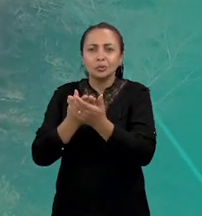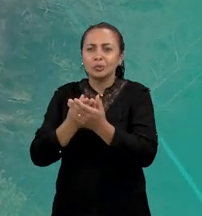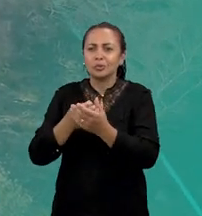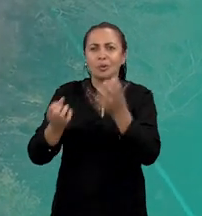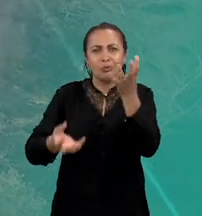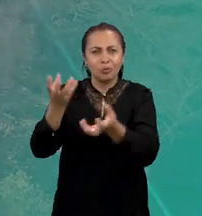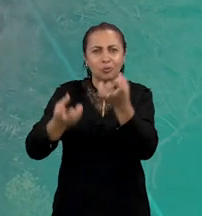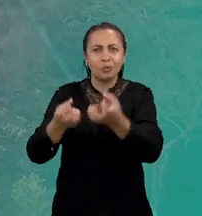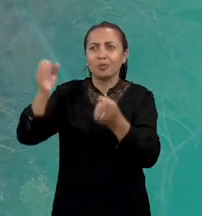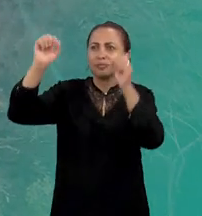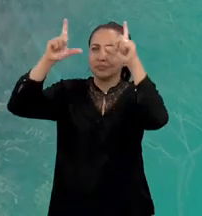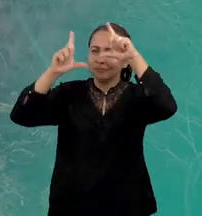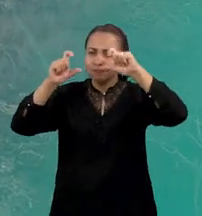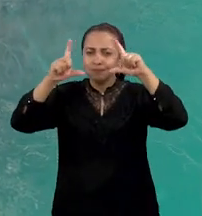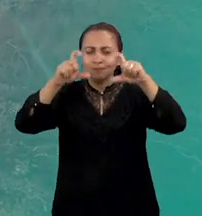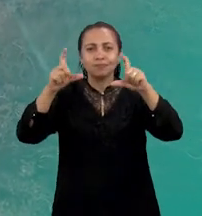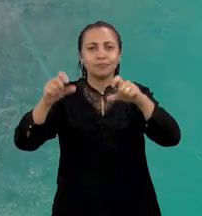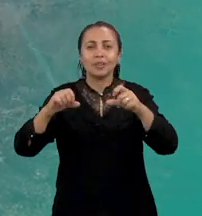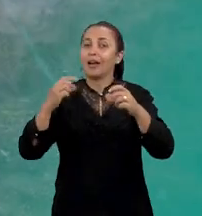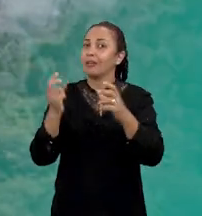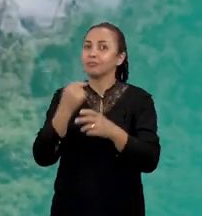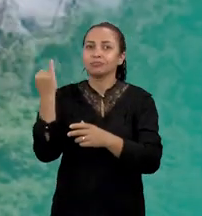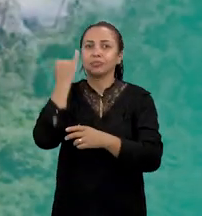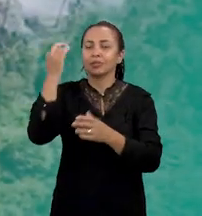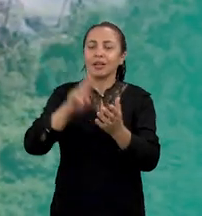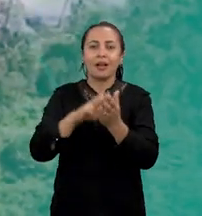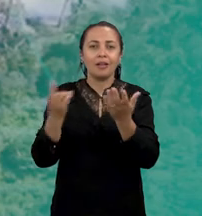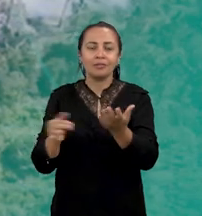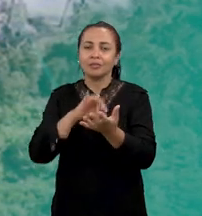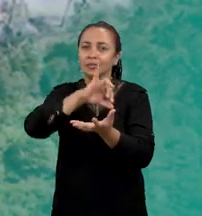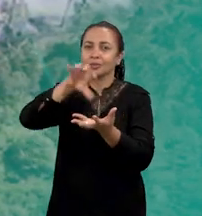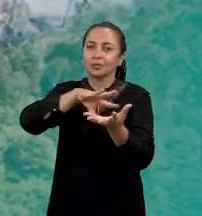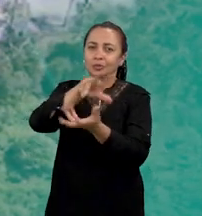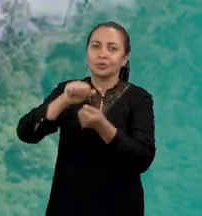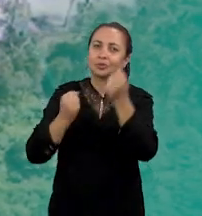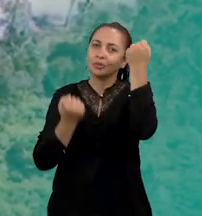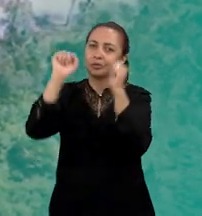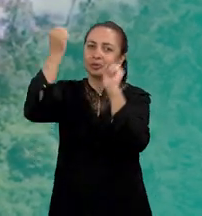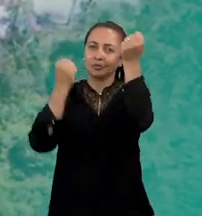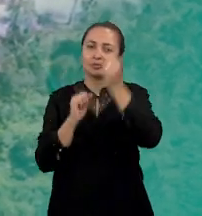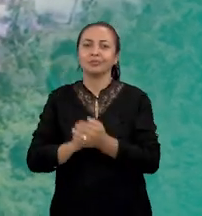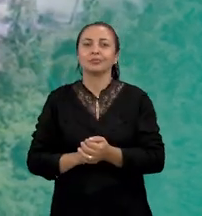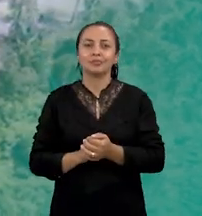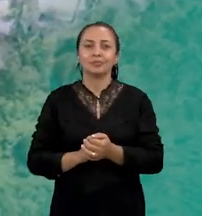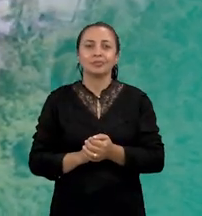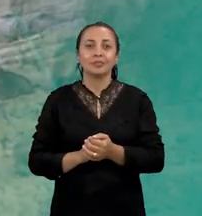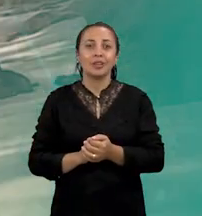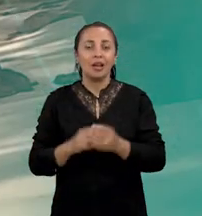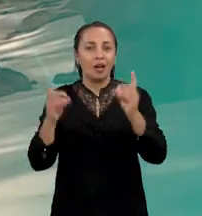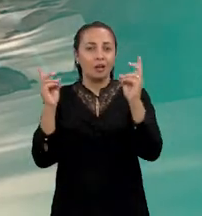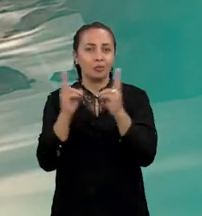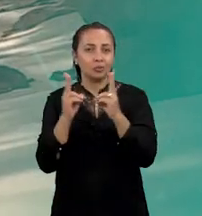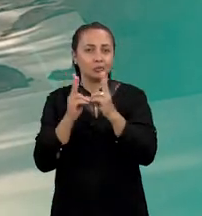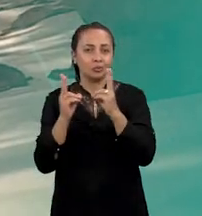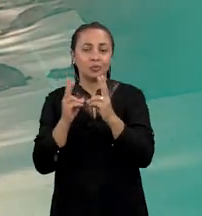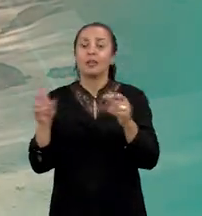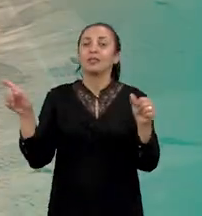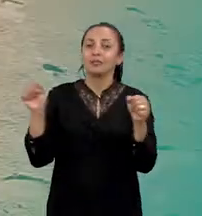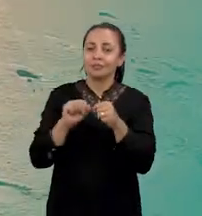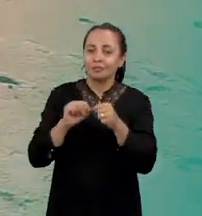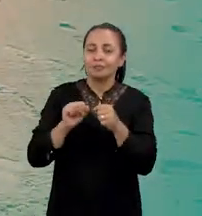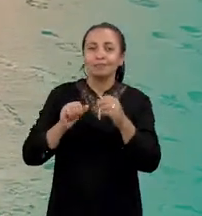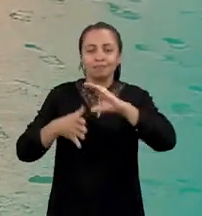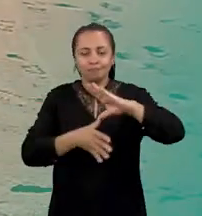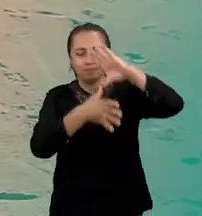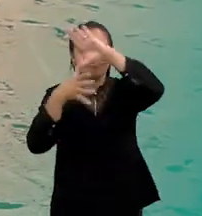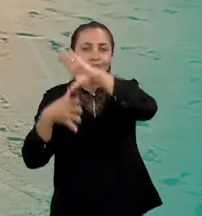incêndios a partir de imagens é destaque em uma das mais importantes revistas internacionais da área industrial. A Universidade Federal do